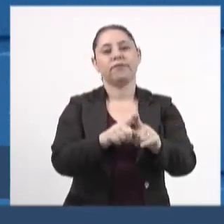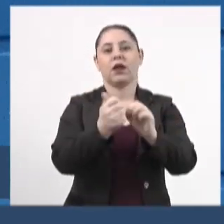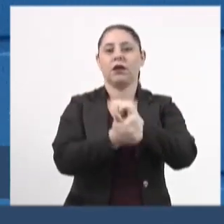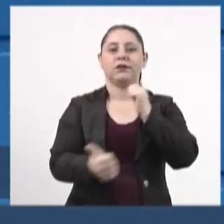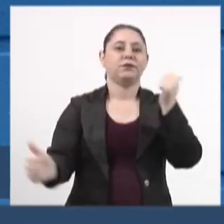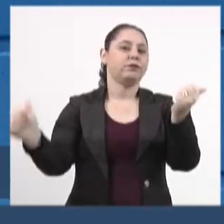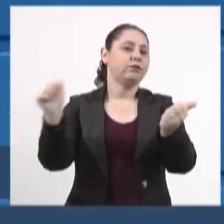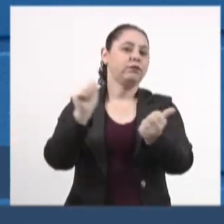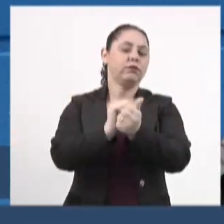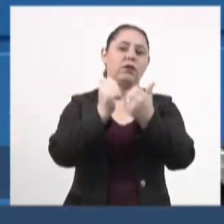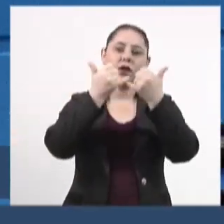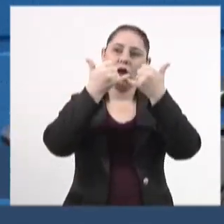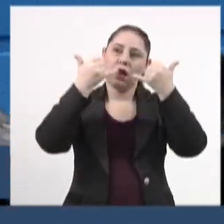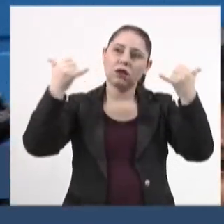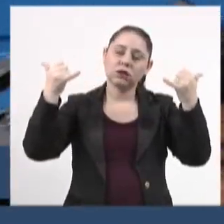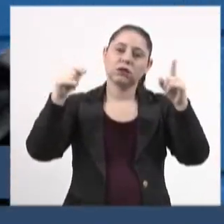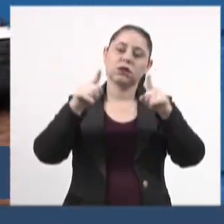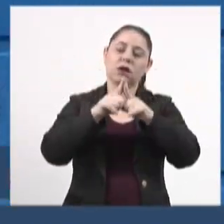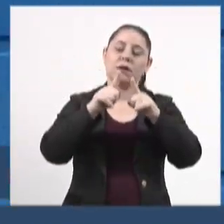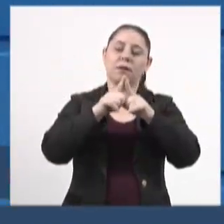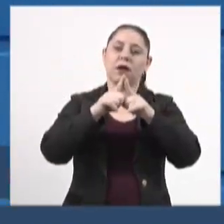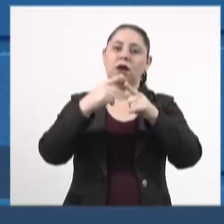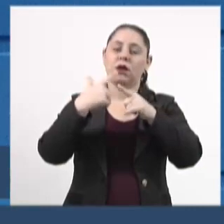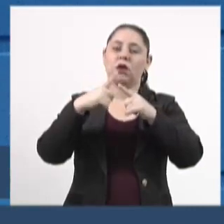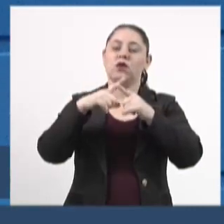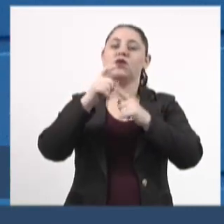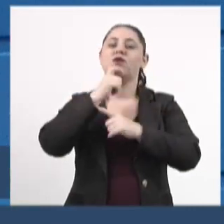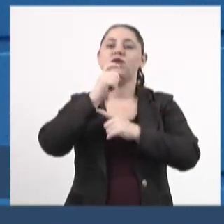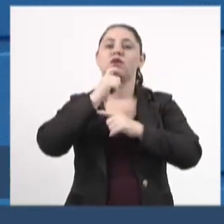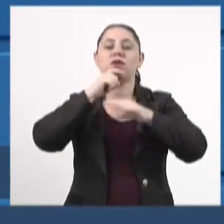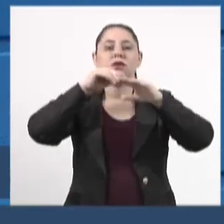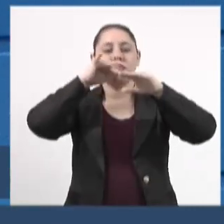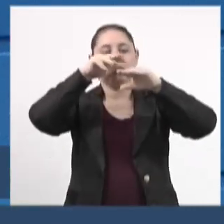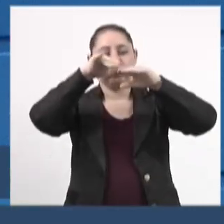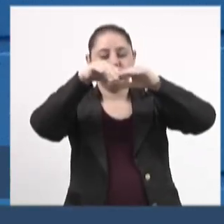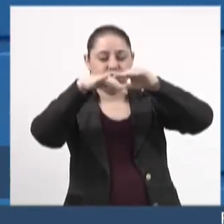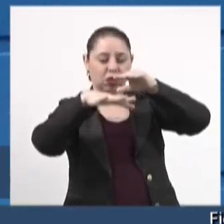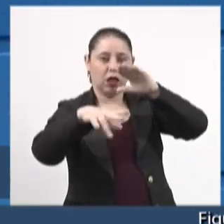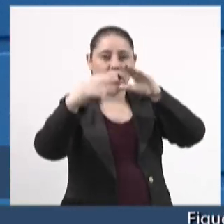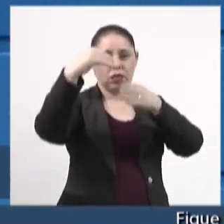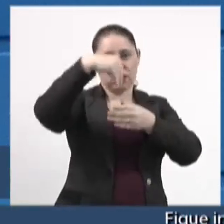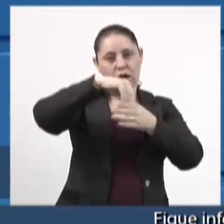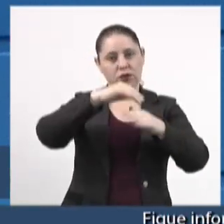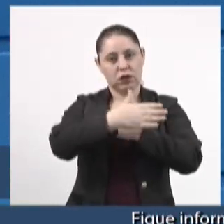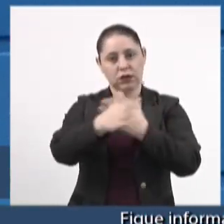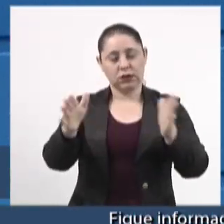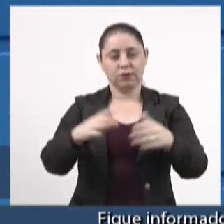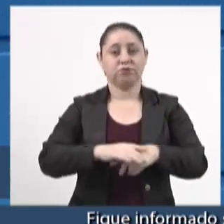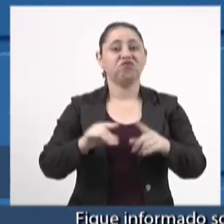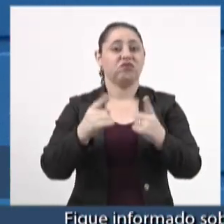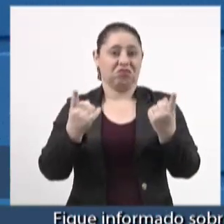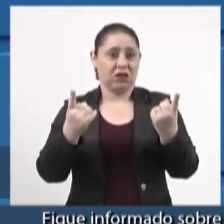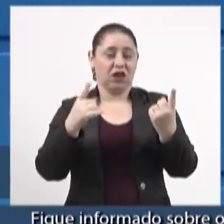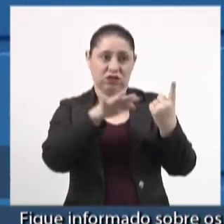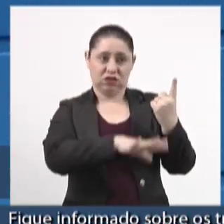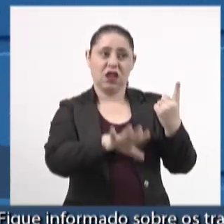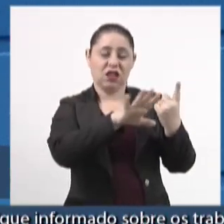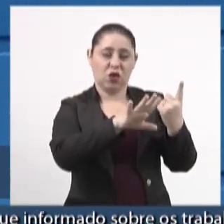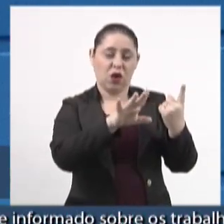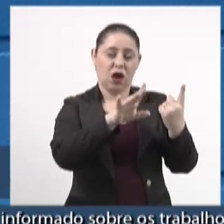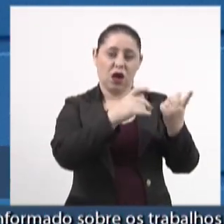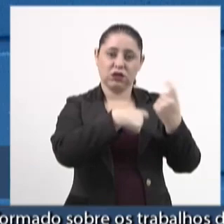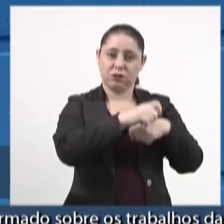adequação da rede elétrica e instalação de ar-condicionados novos nas salas de aula. Entretanto, os aparelhos do setor